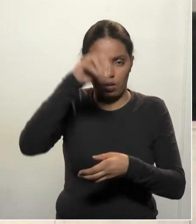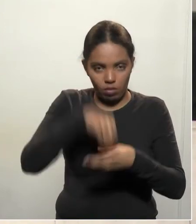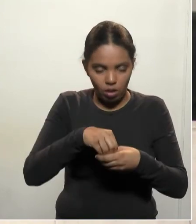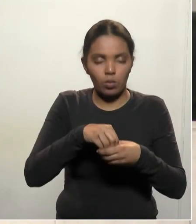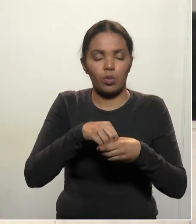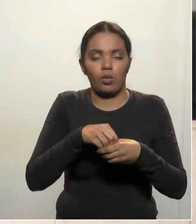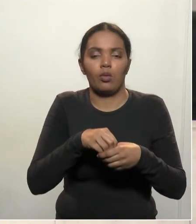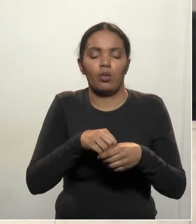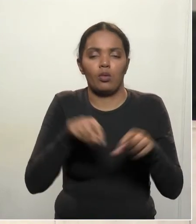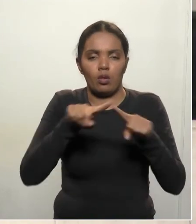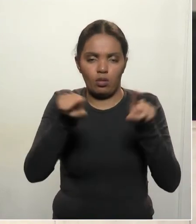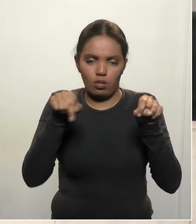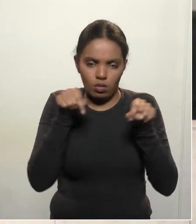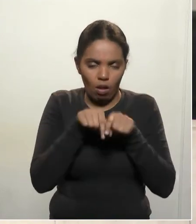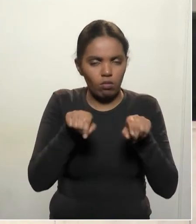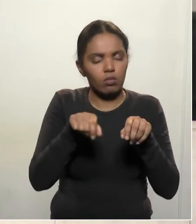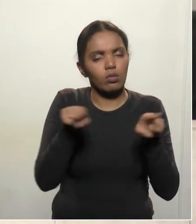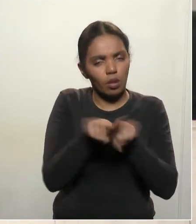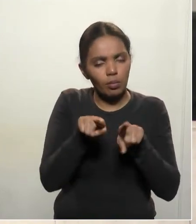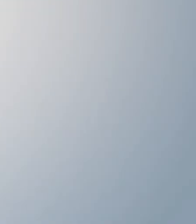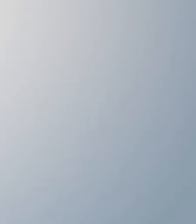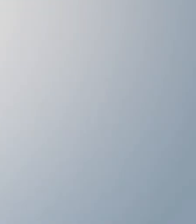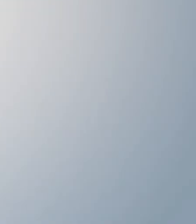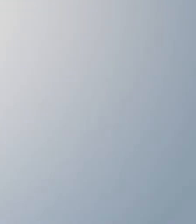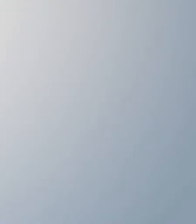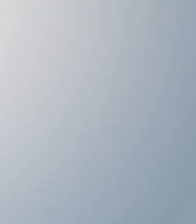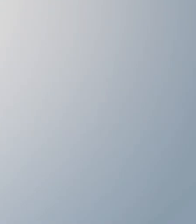executiva e de todos os senhores deputados.